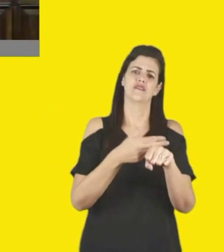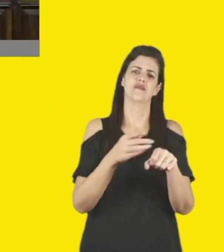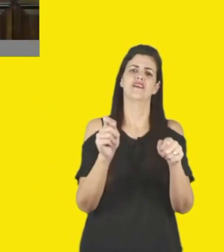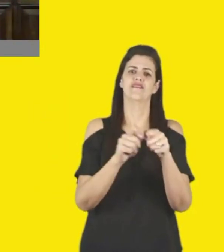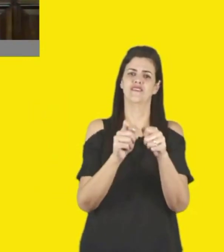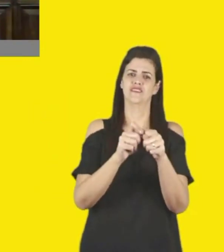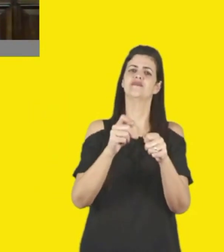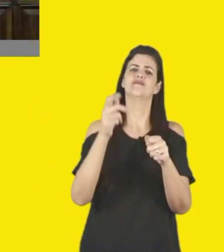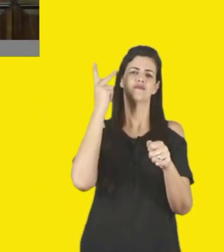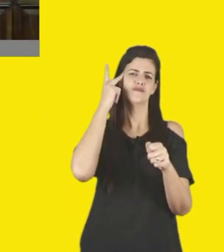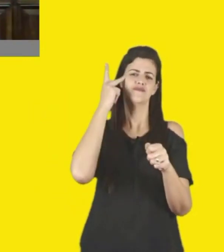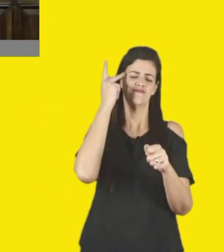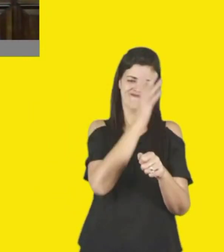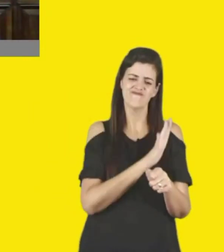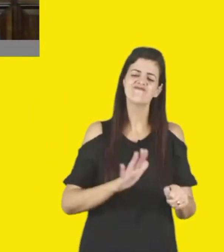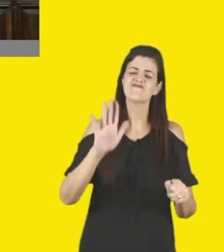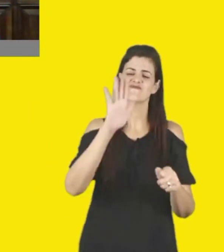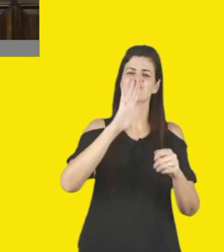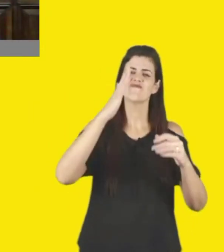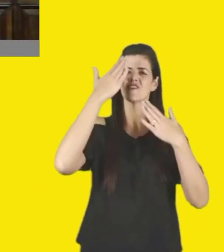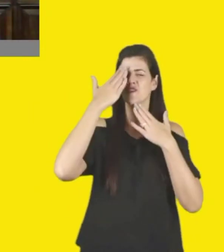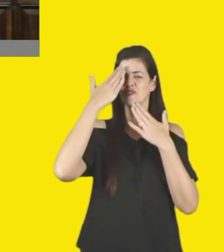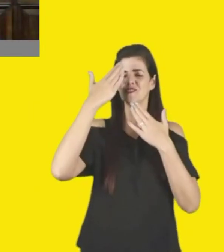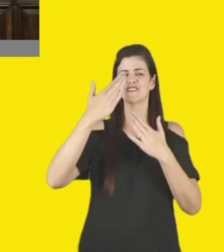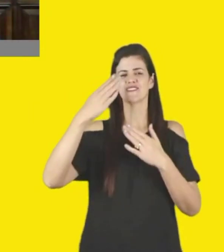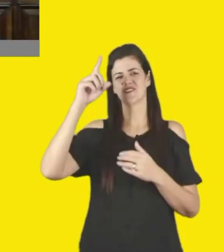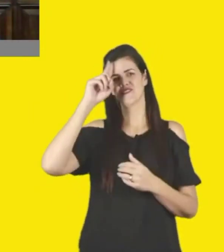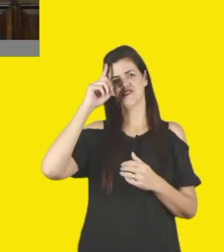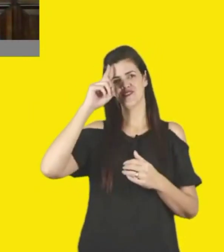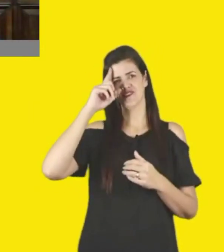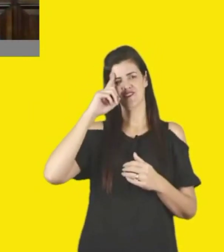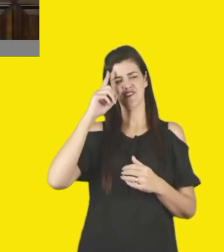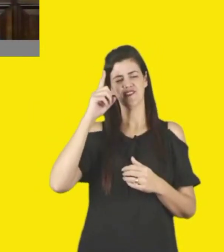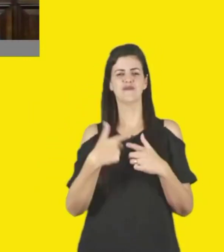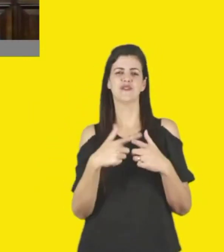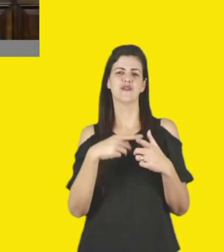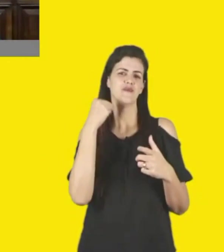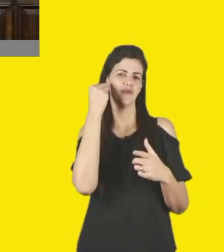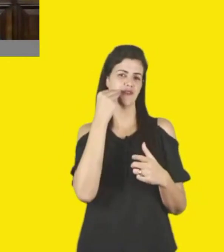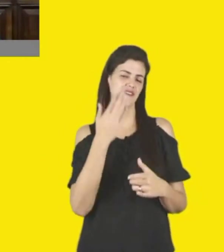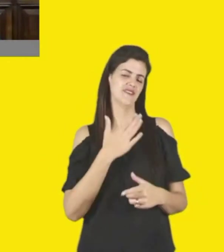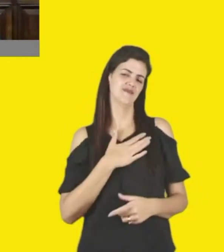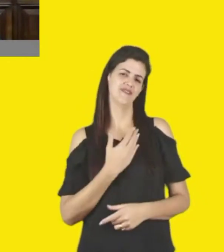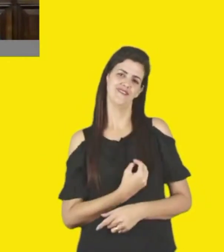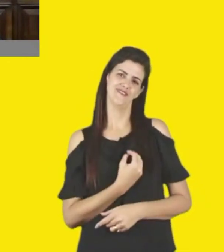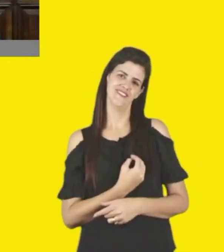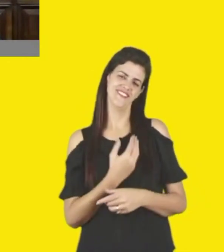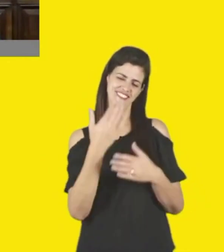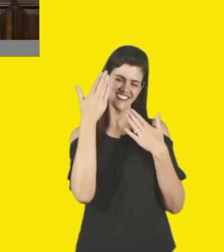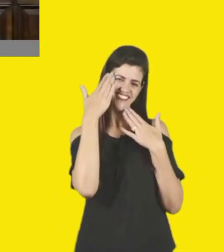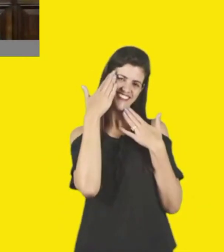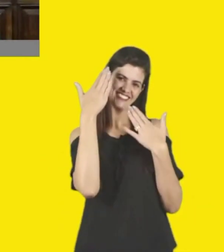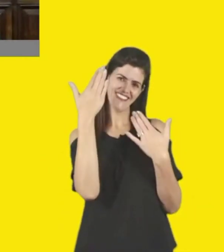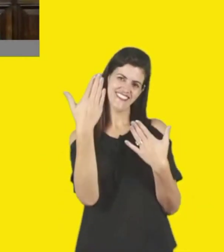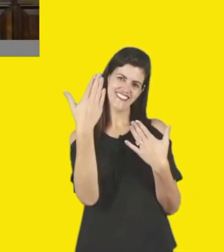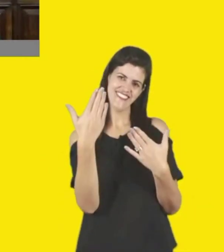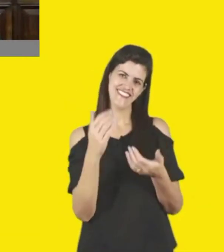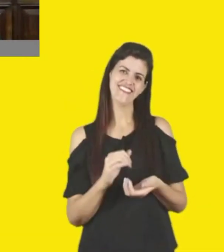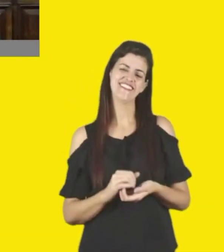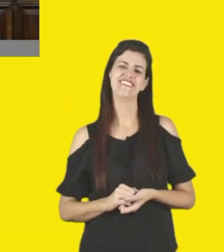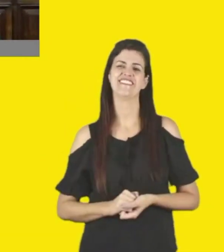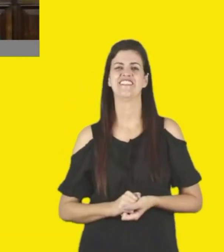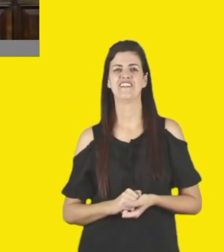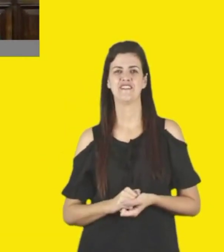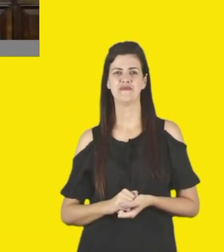então, eu que agradeço sempre, todos os dias, de estar aqui, tendo essa oportunidade, muito obrigada. Muito obrigado, Marília,